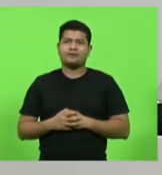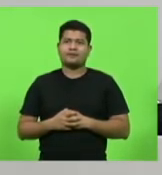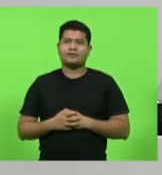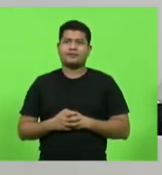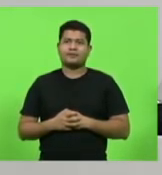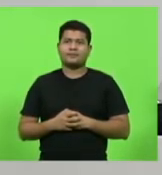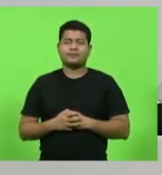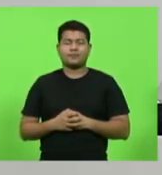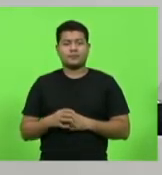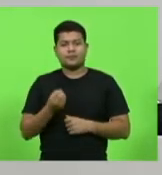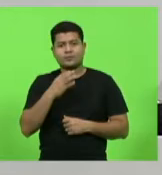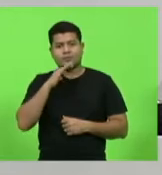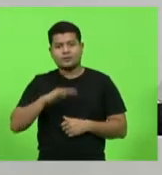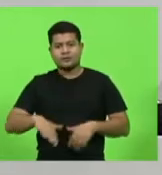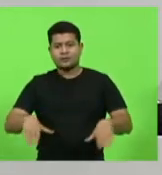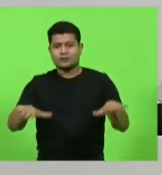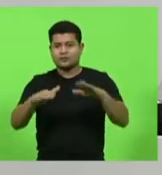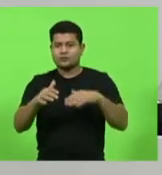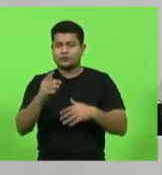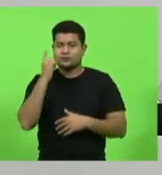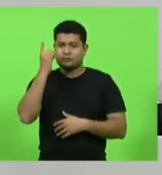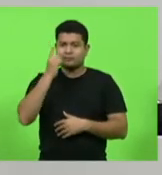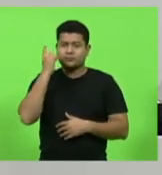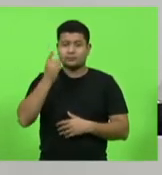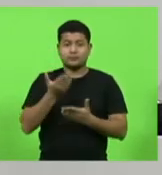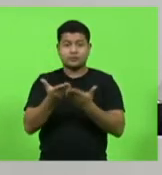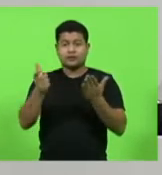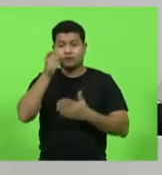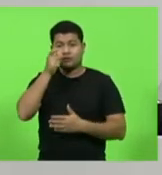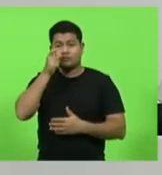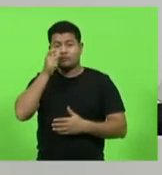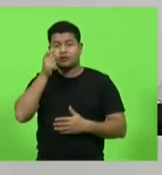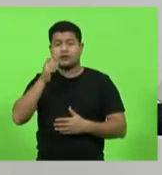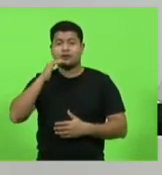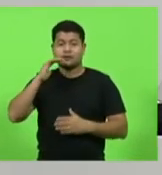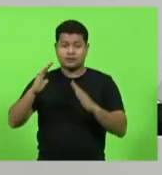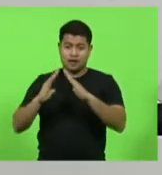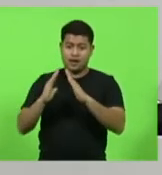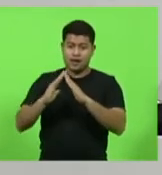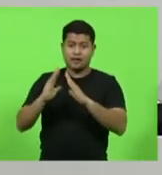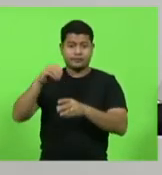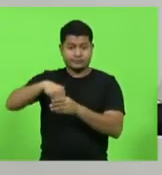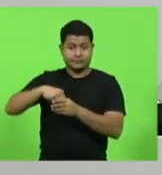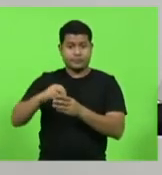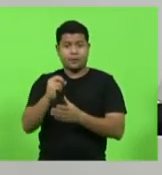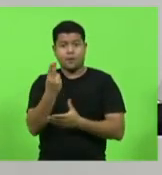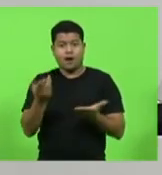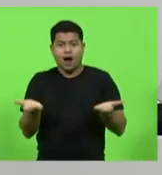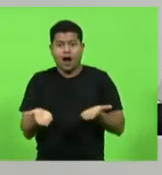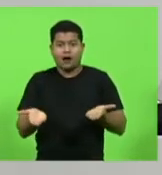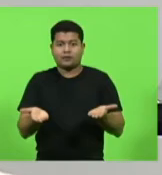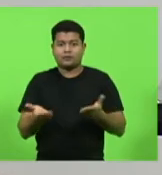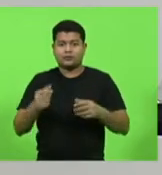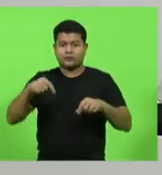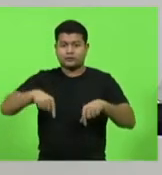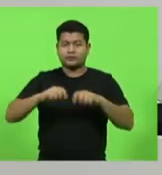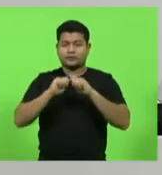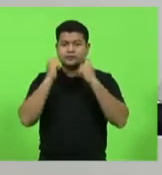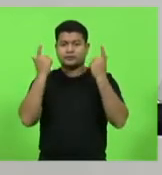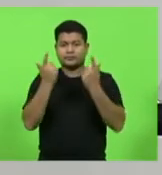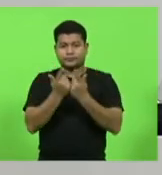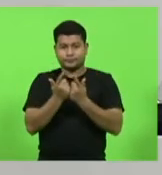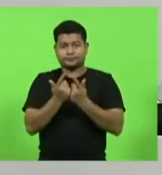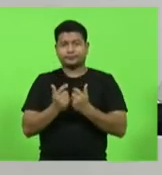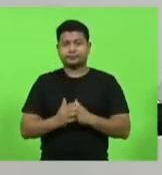Boa tarde, senhores deputados, aqueles que nos assistem em casa, que nos assistem na galeria. Eu venho novamente atualizar os senhores